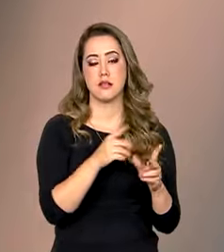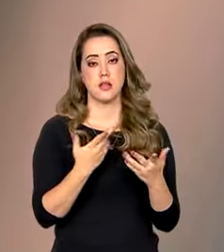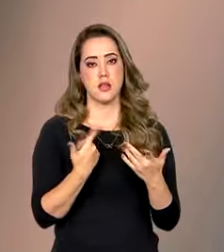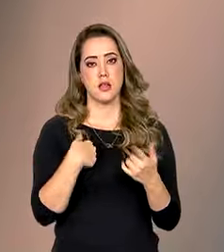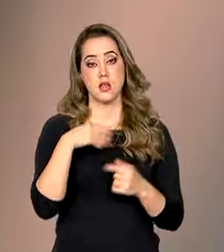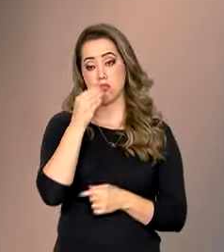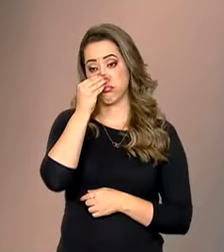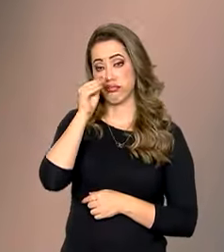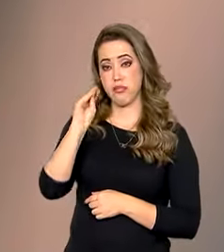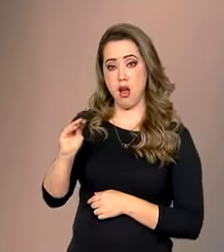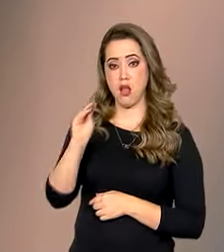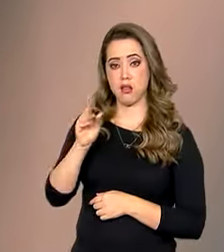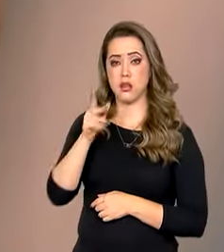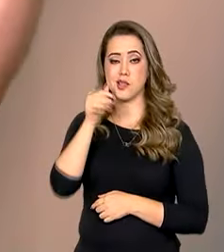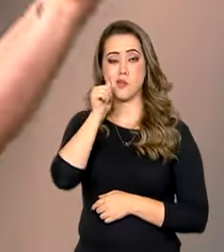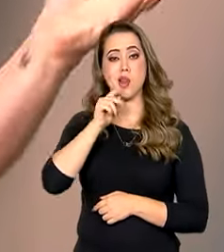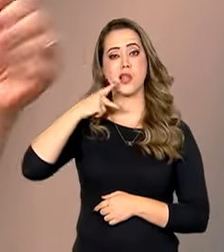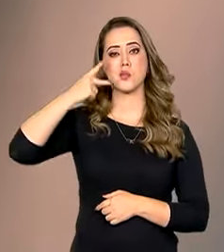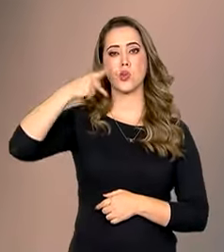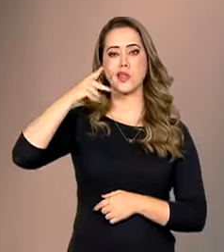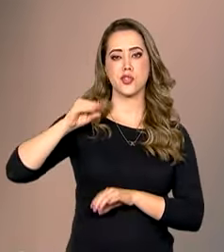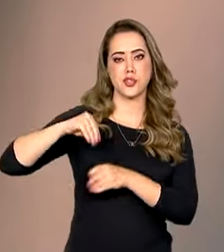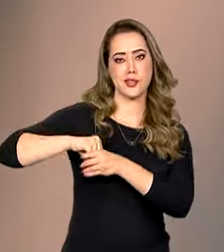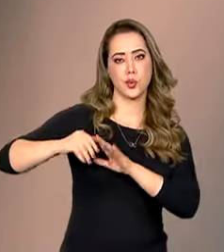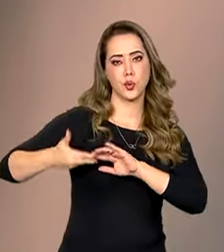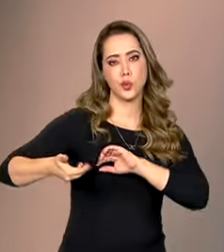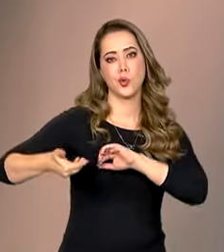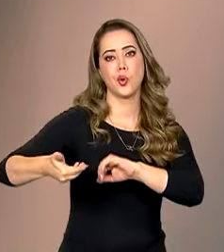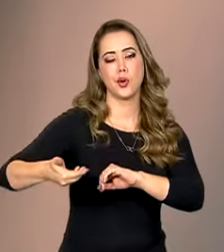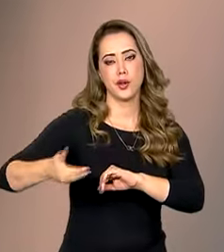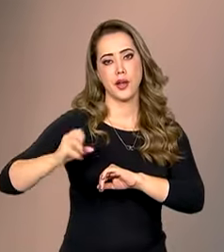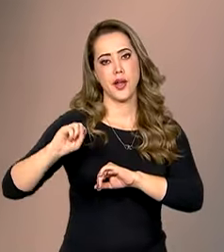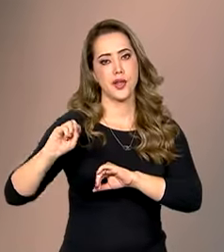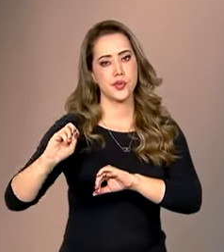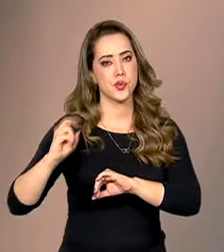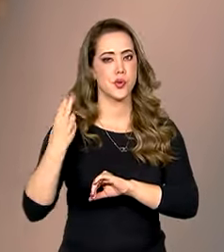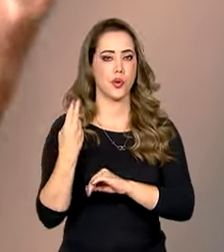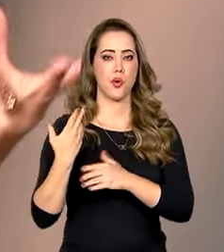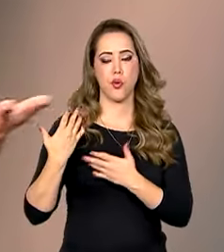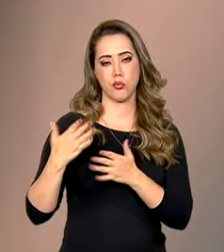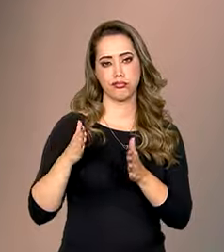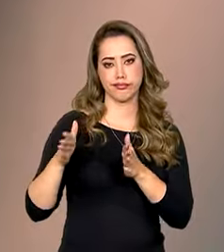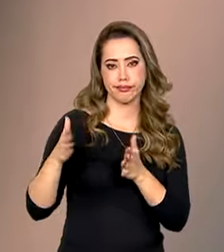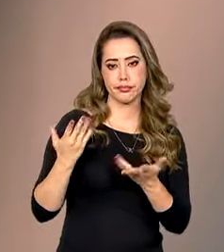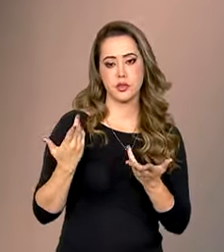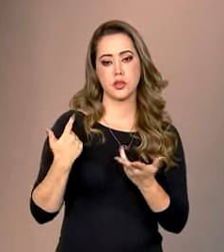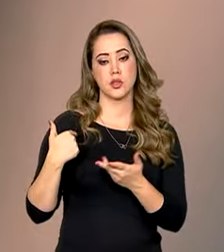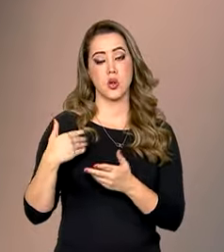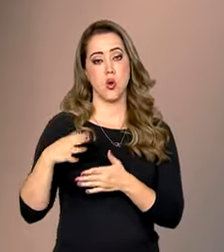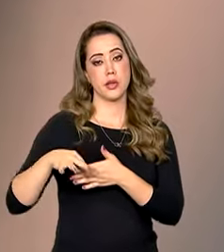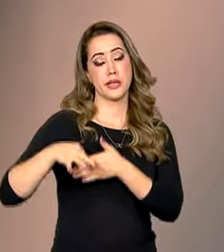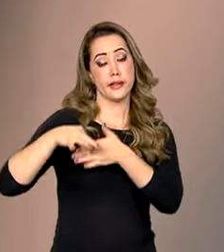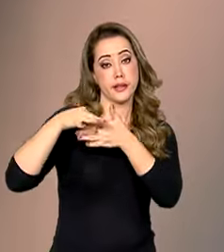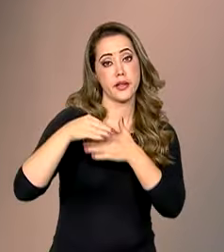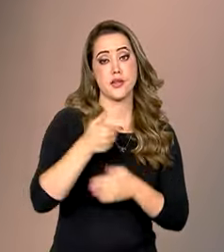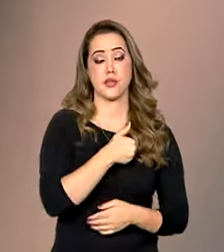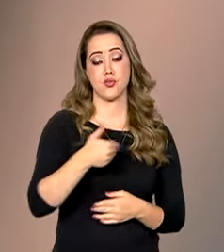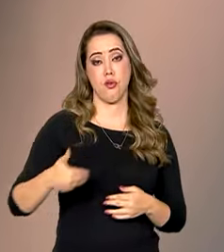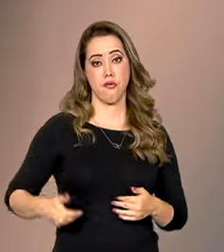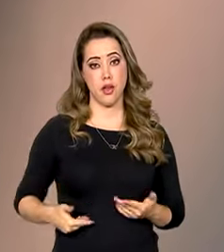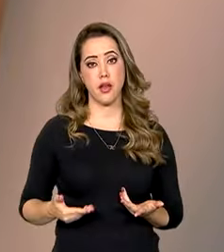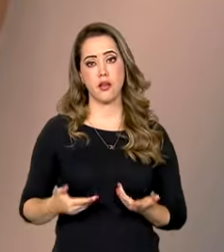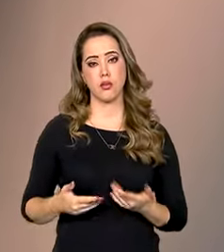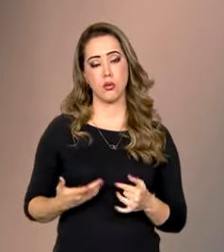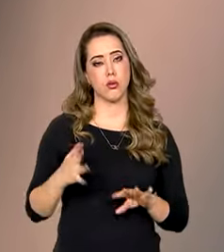parlamentares, das mulheres quando estão à frente de mandatos públicos. Então, é um